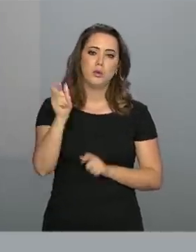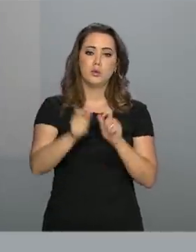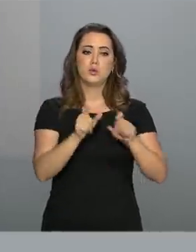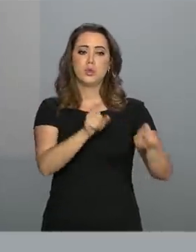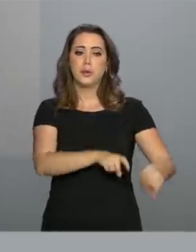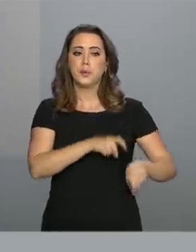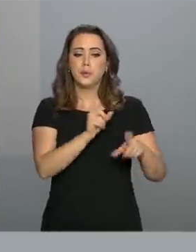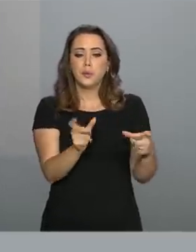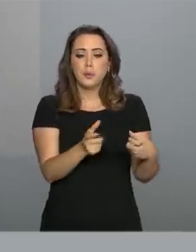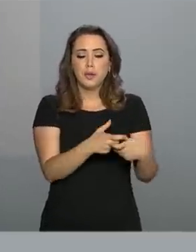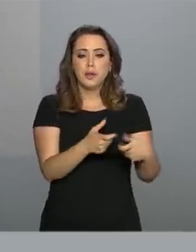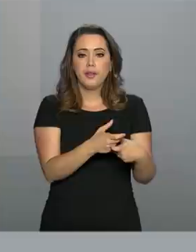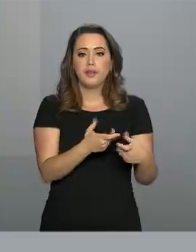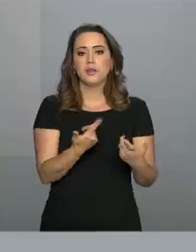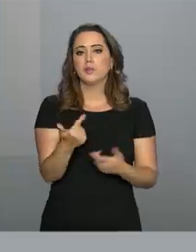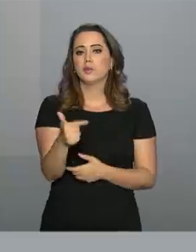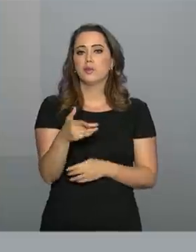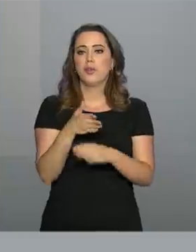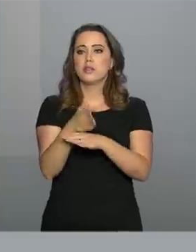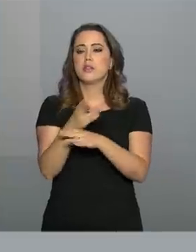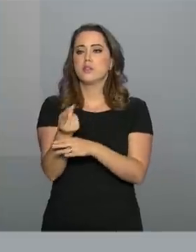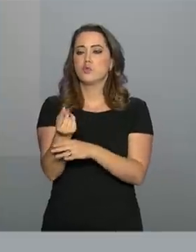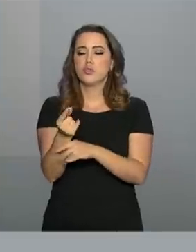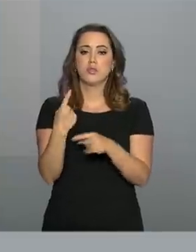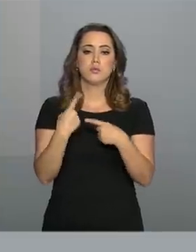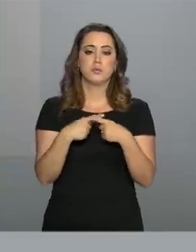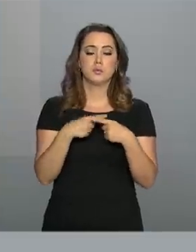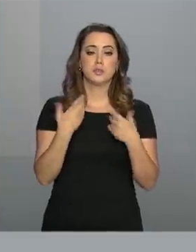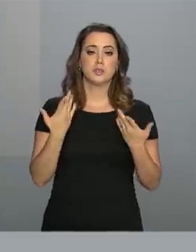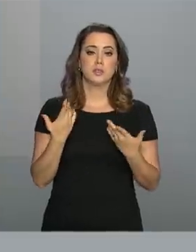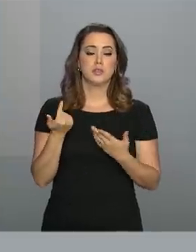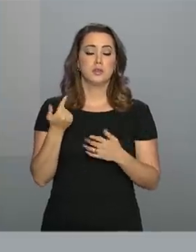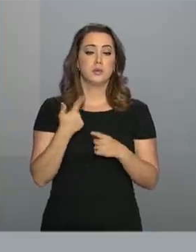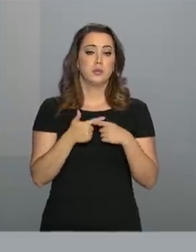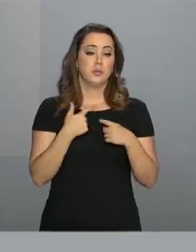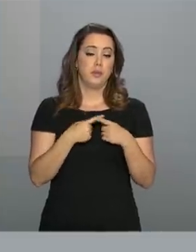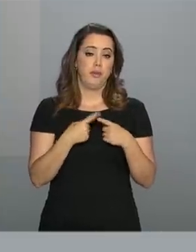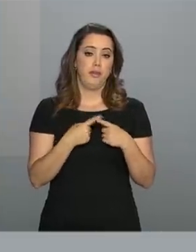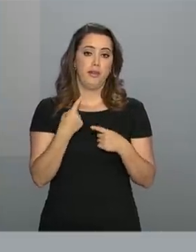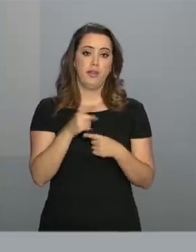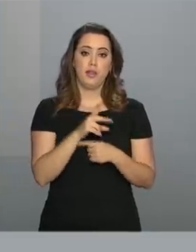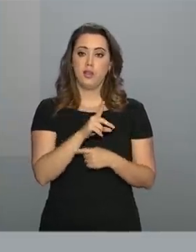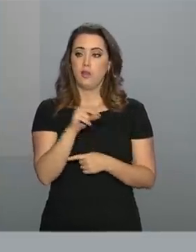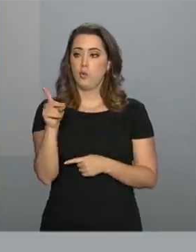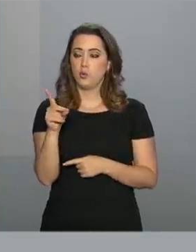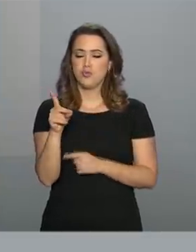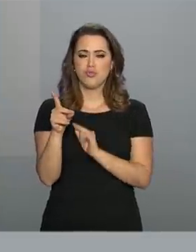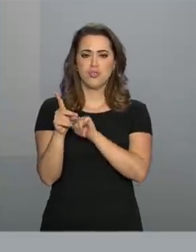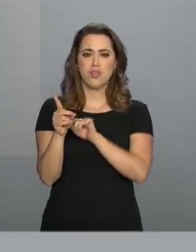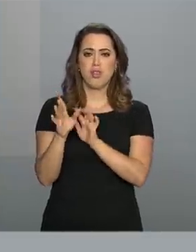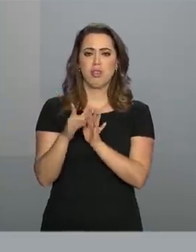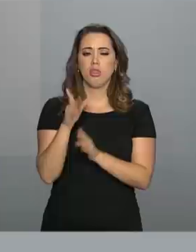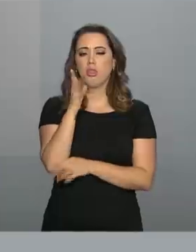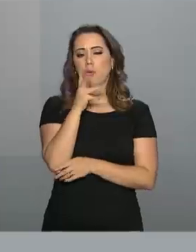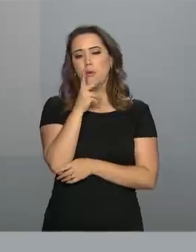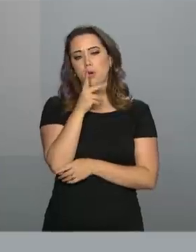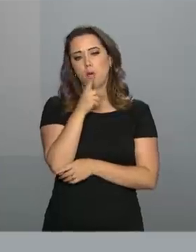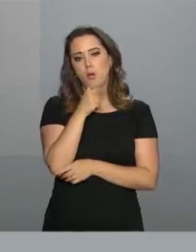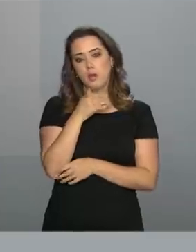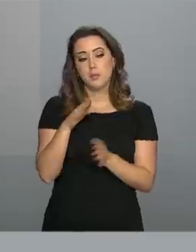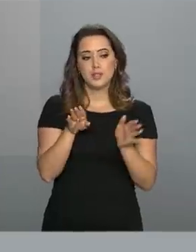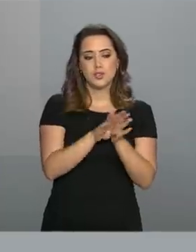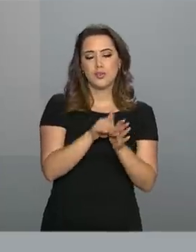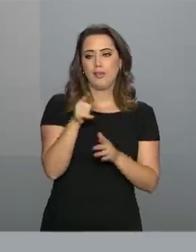pequenos produtores ficariam sem acesso ao crédito, porque essas DAPs demorariam muito para que